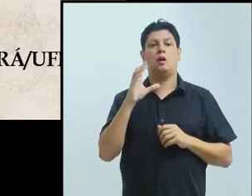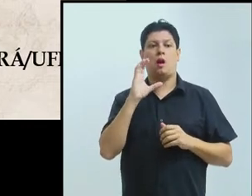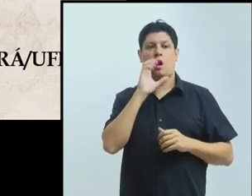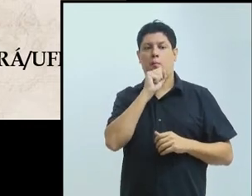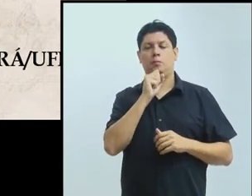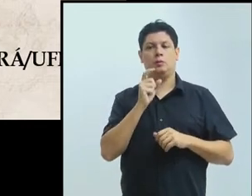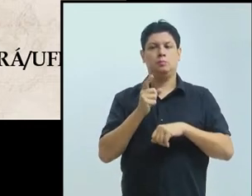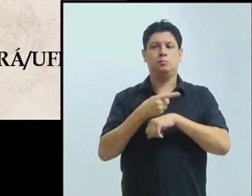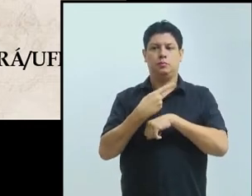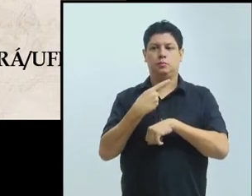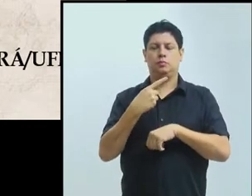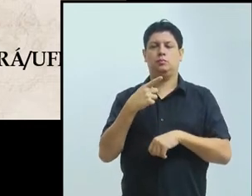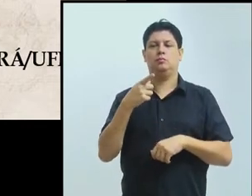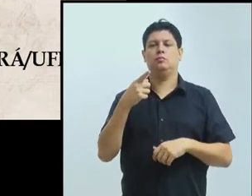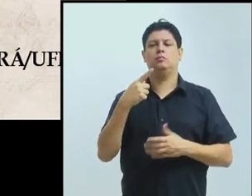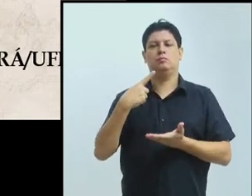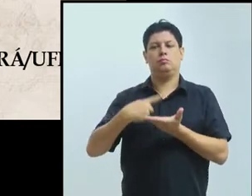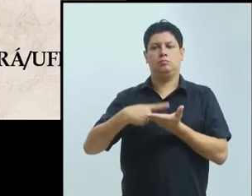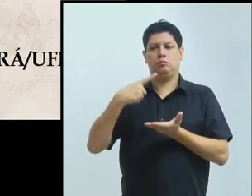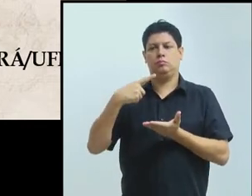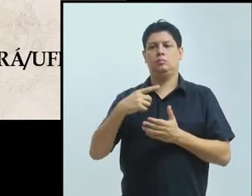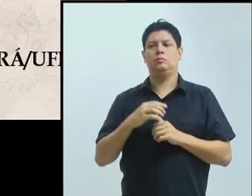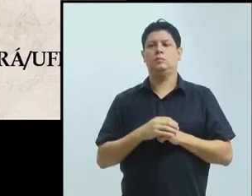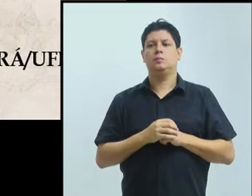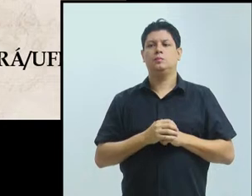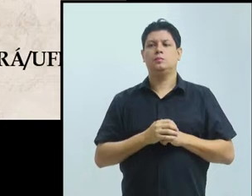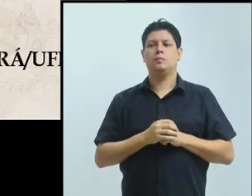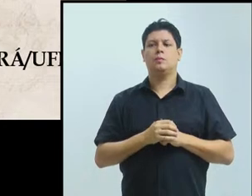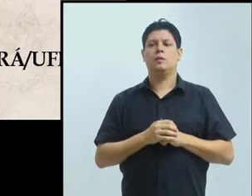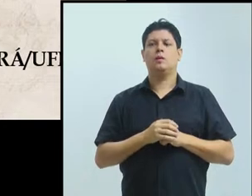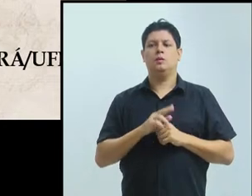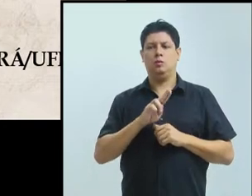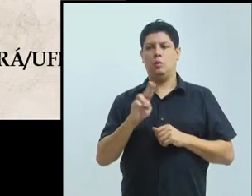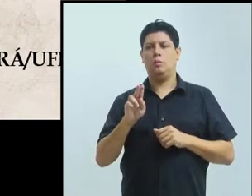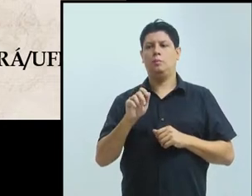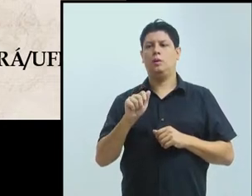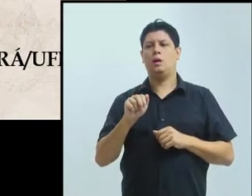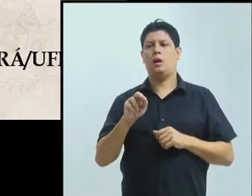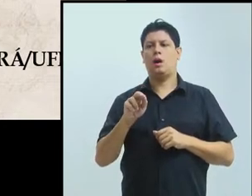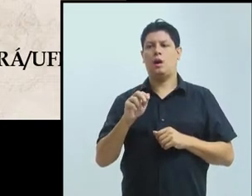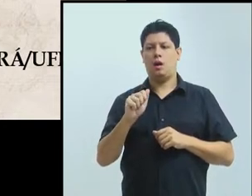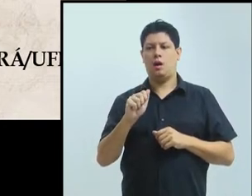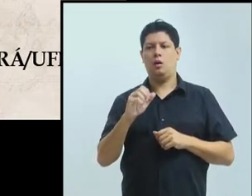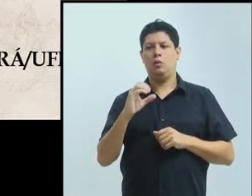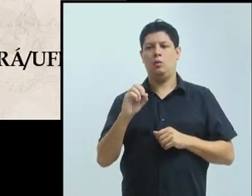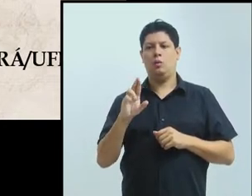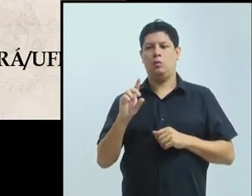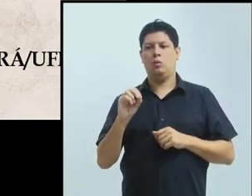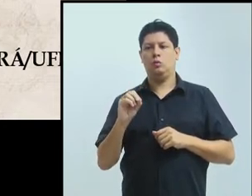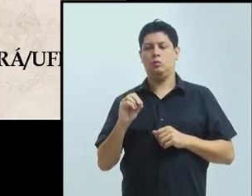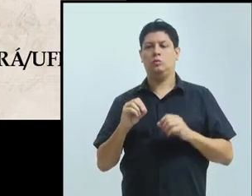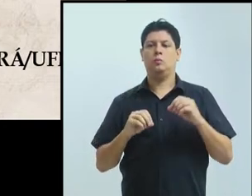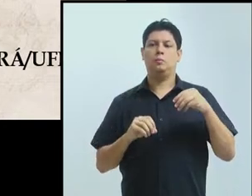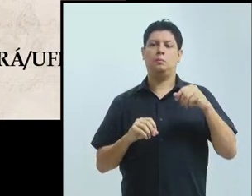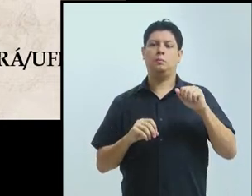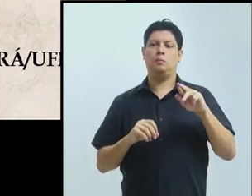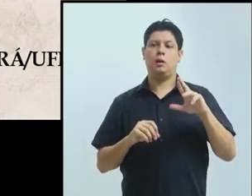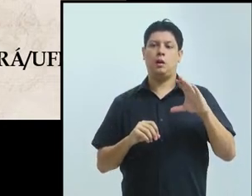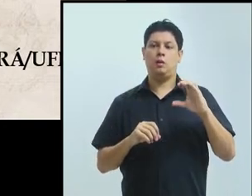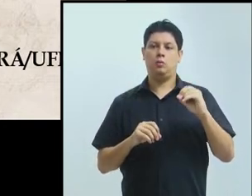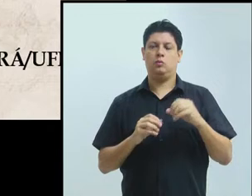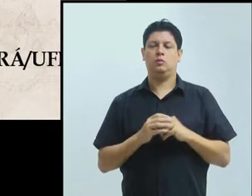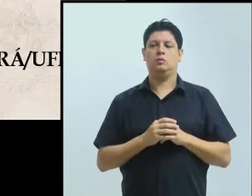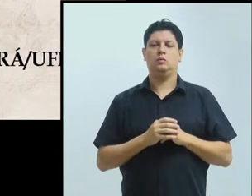acordo não é meu, o acordo é da universidade. Então, vocês podem ir para o bazinho mais tarde e dizer para os colegas da